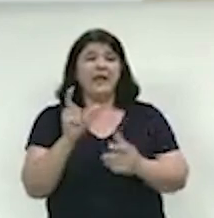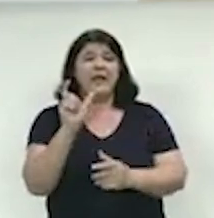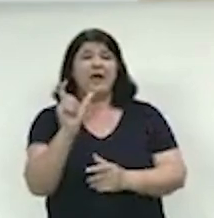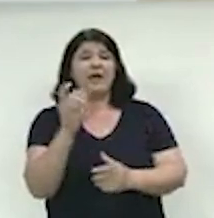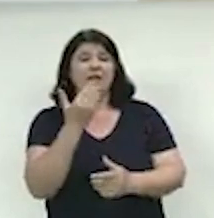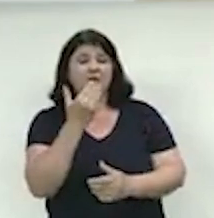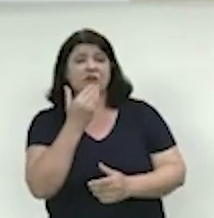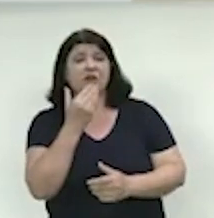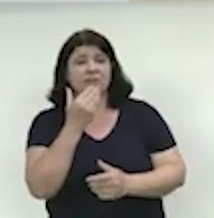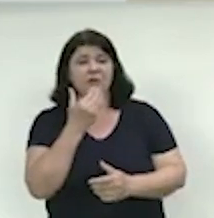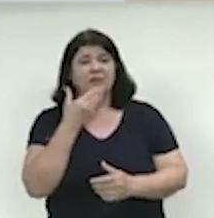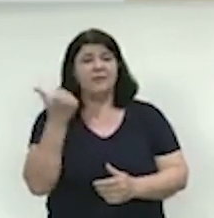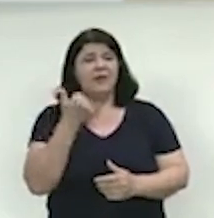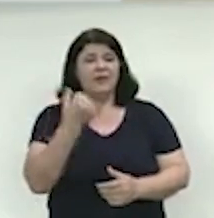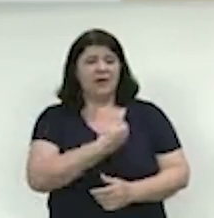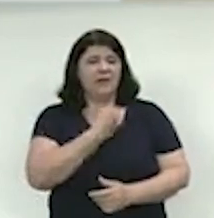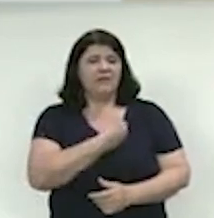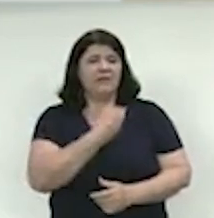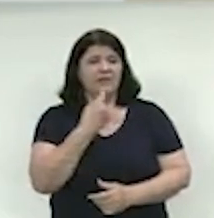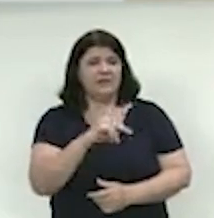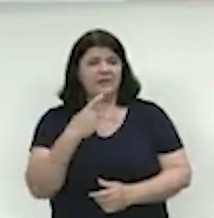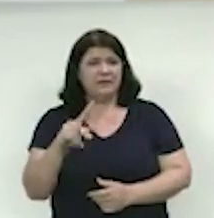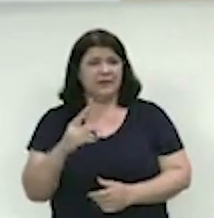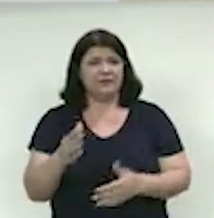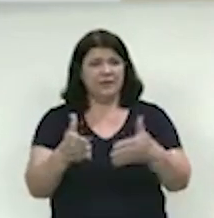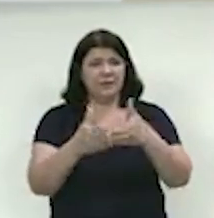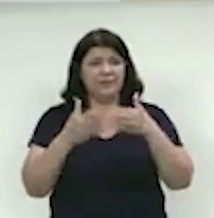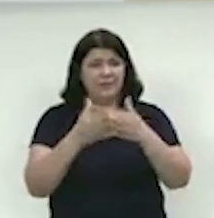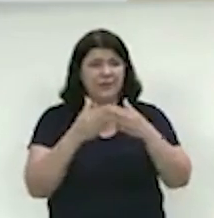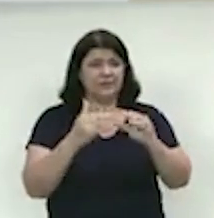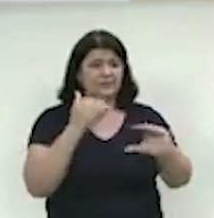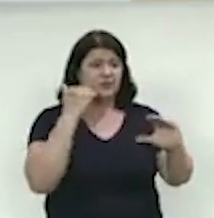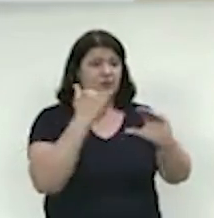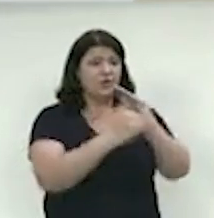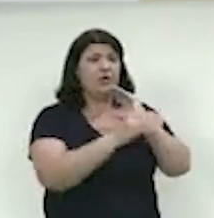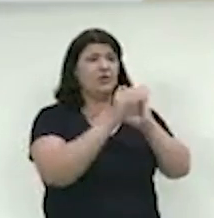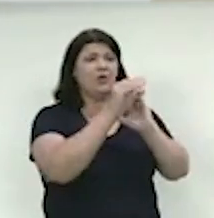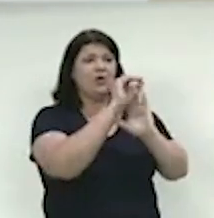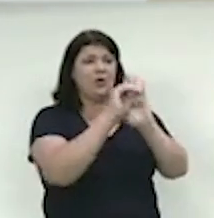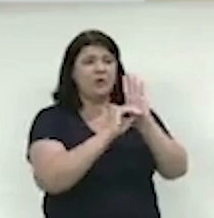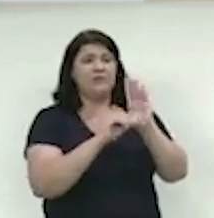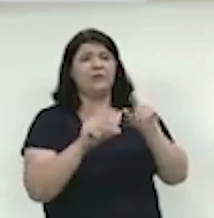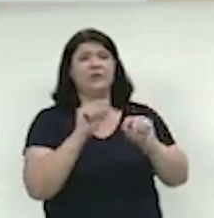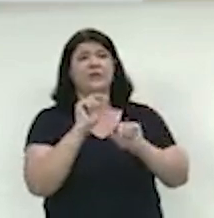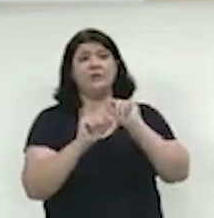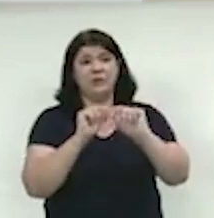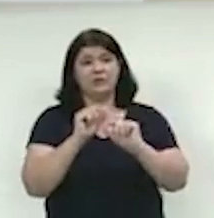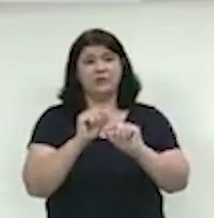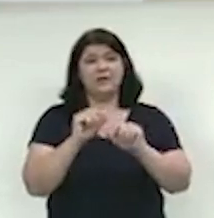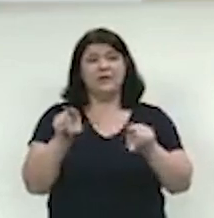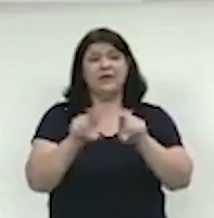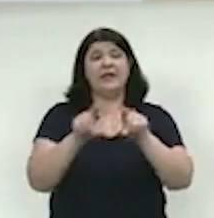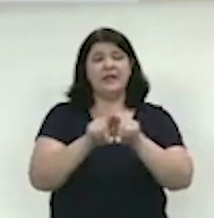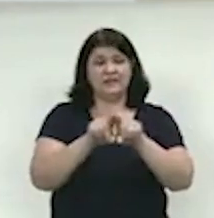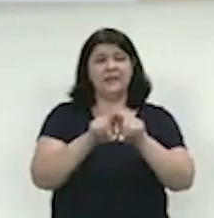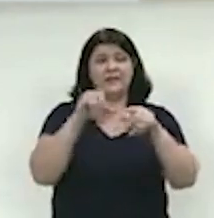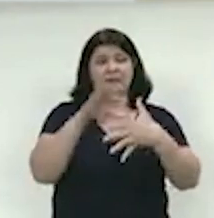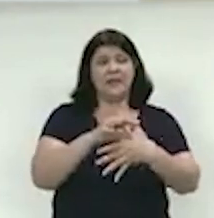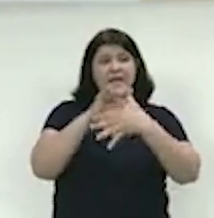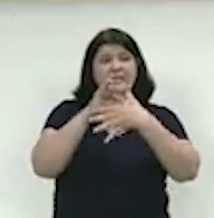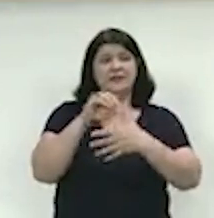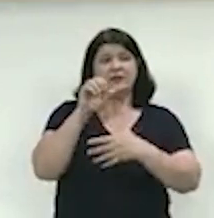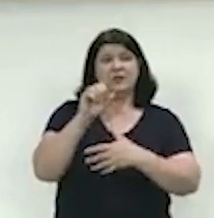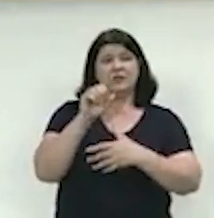plenário, solicito que seja enviado o ofício à senhora prefeita e à superintendente do IPMPG para que